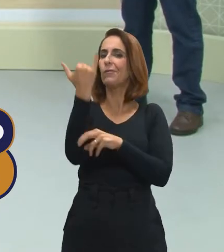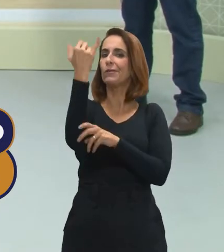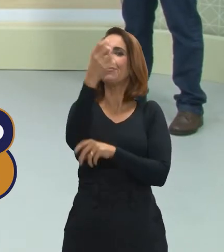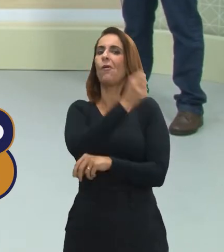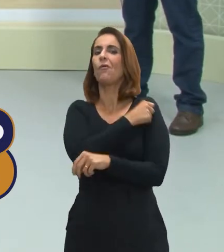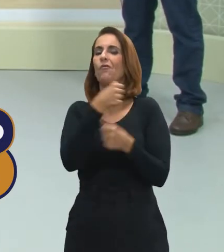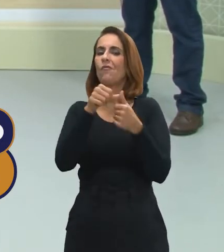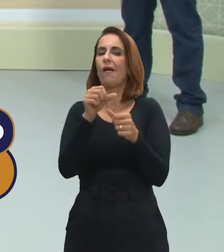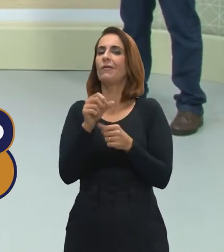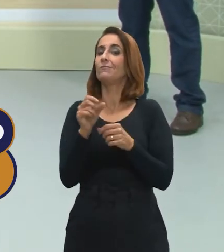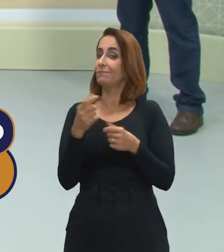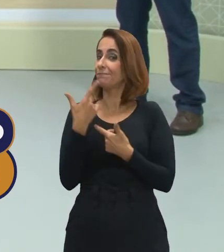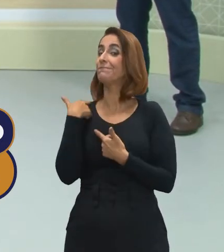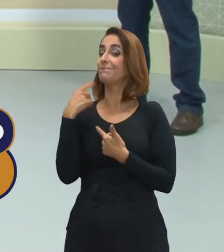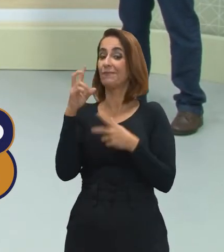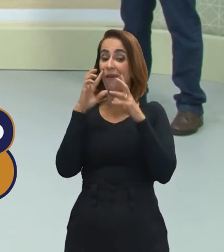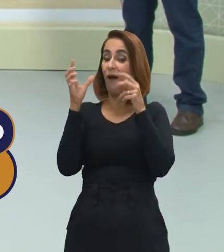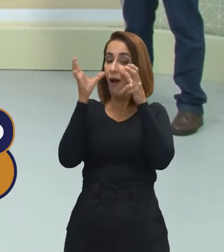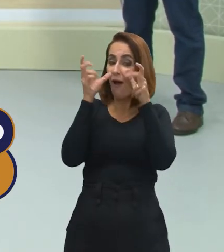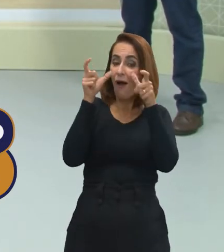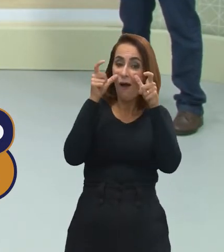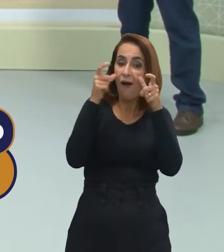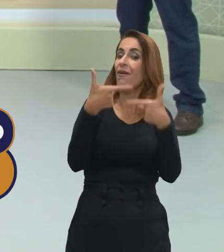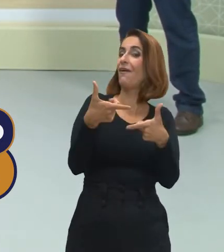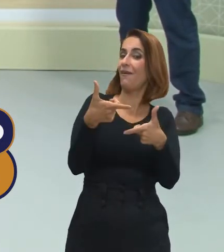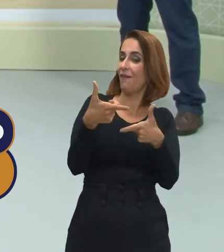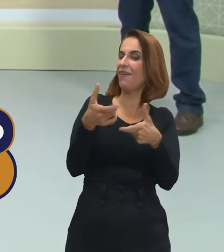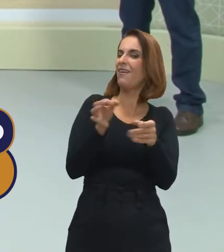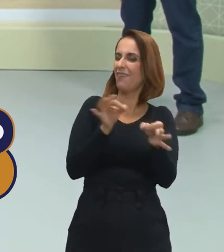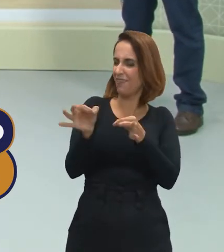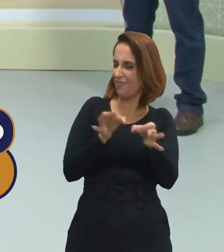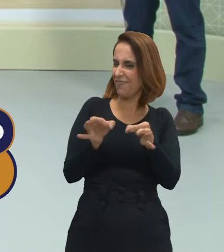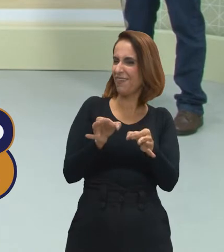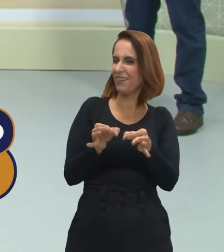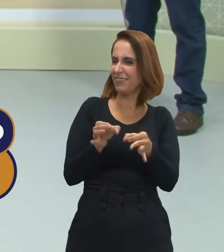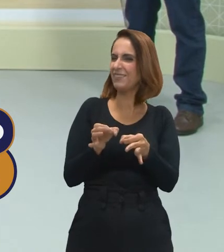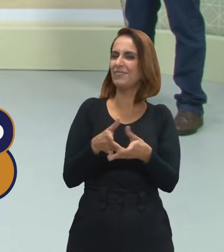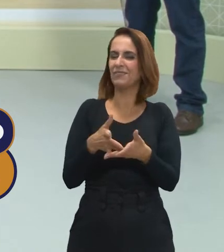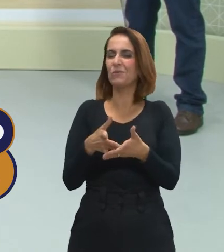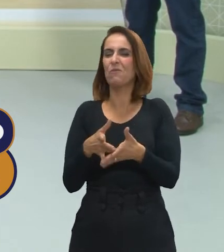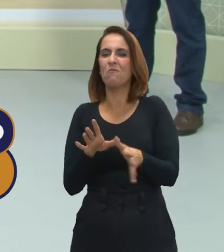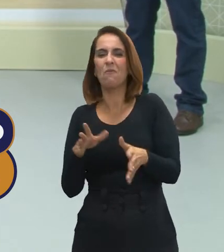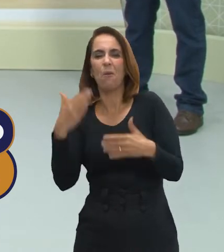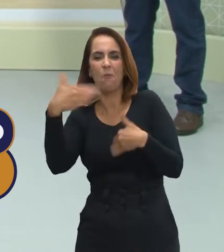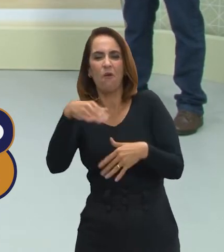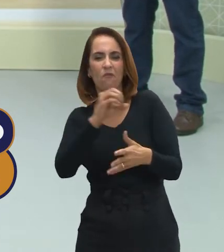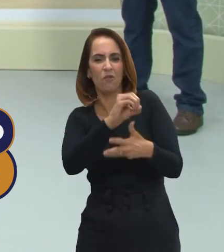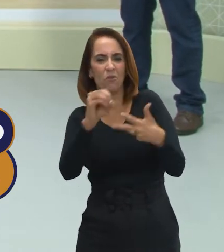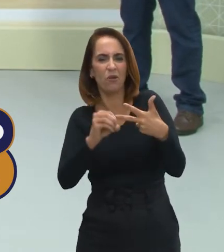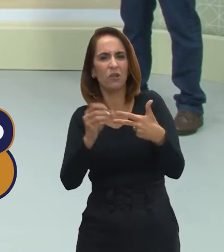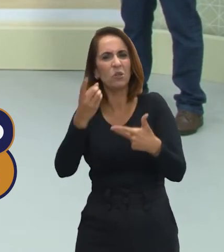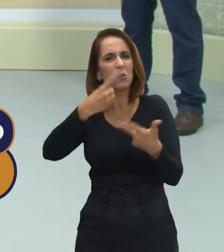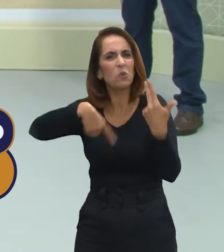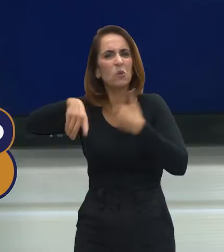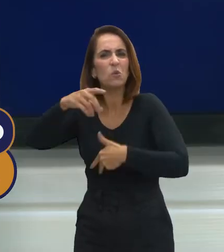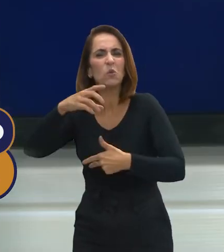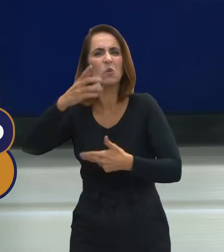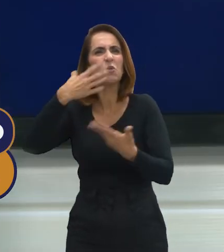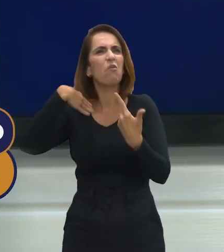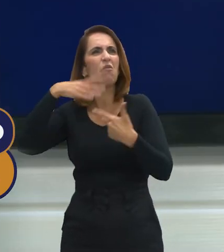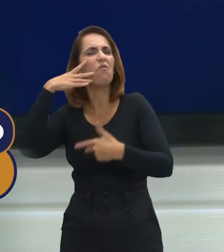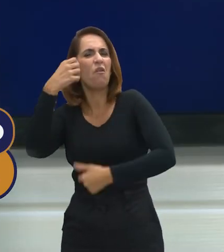ficar ligado quando for, quando estiver se preparando para a prova do Enem. Sim, até por conta de toda essa questão que envolveu a vacina,